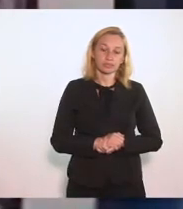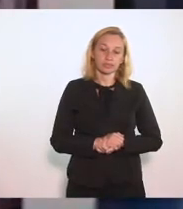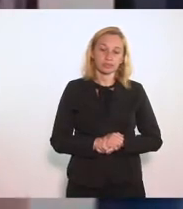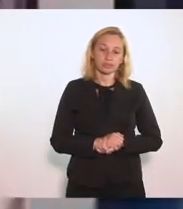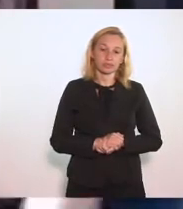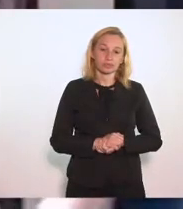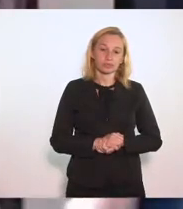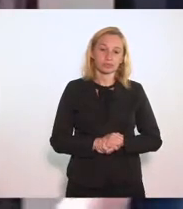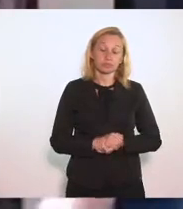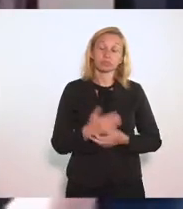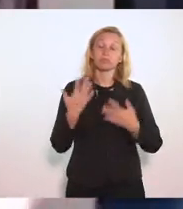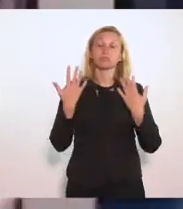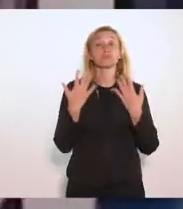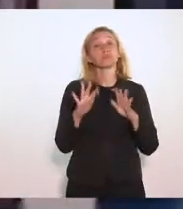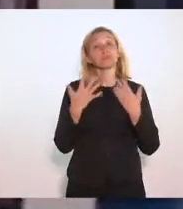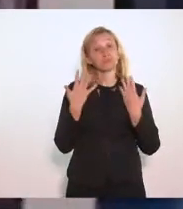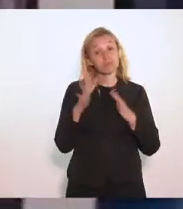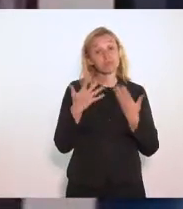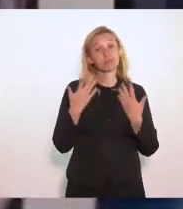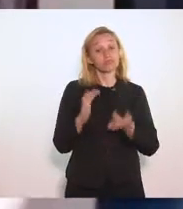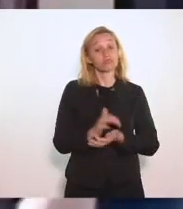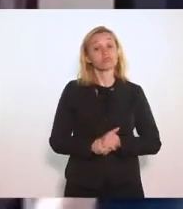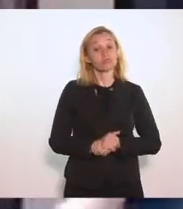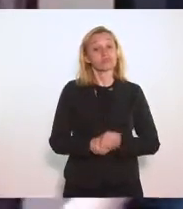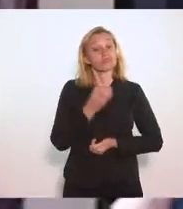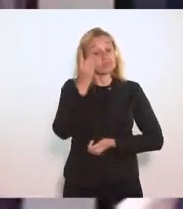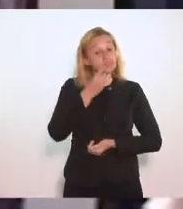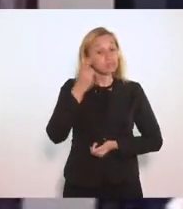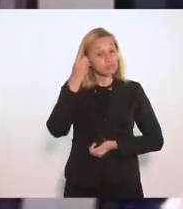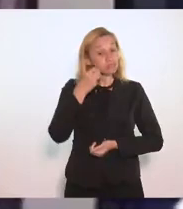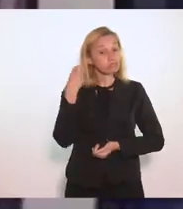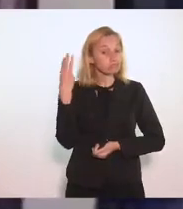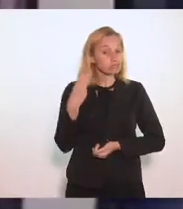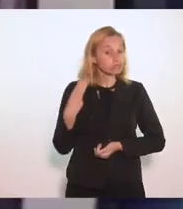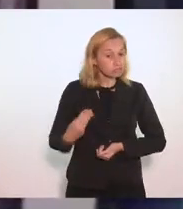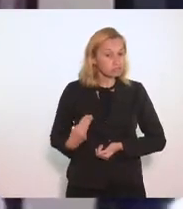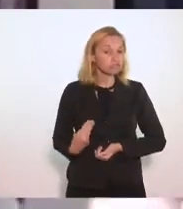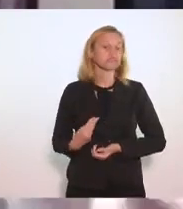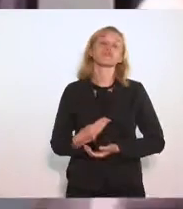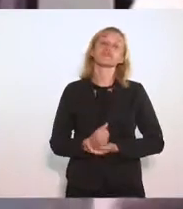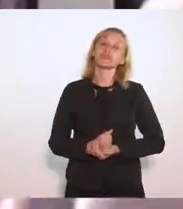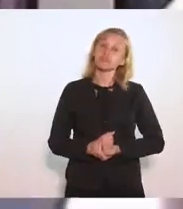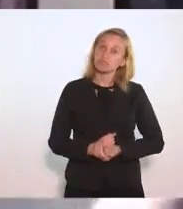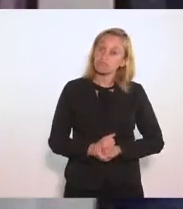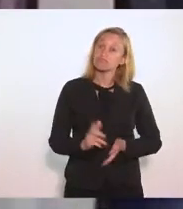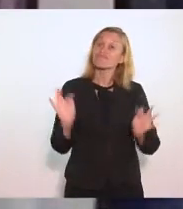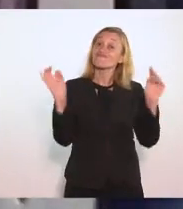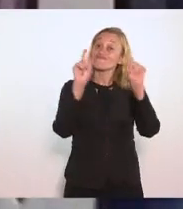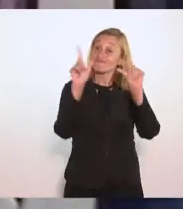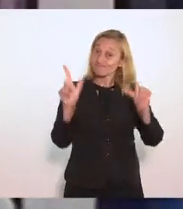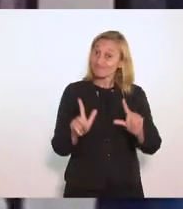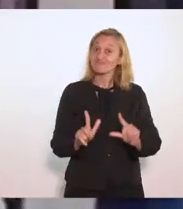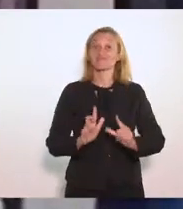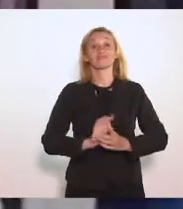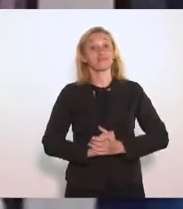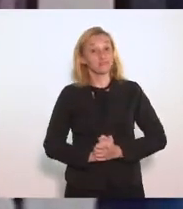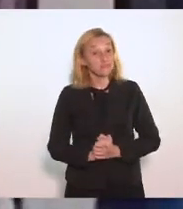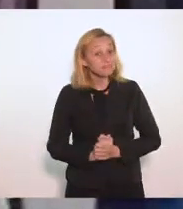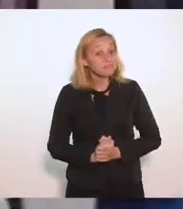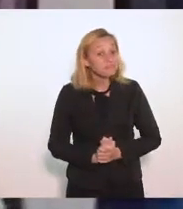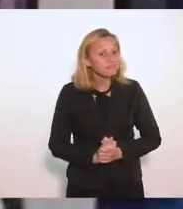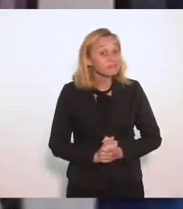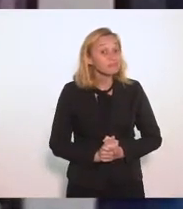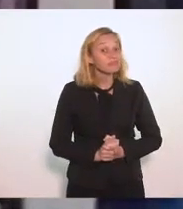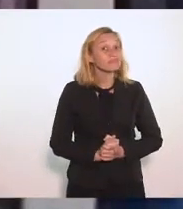os louvores Para a deputada Mônica Francisco Pela felicidade De